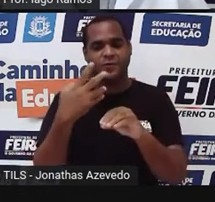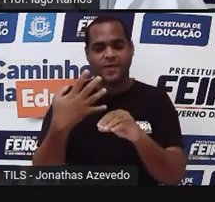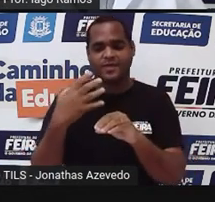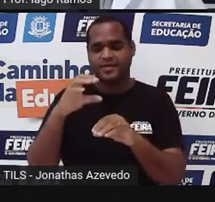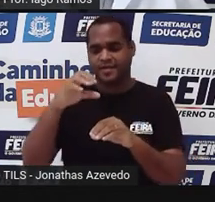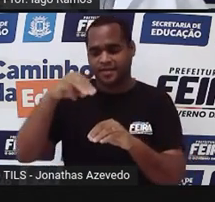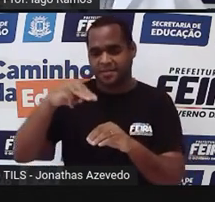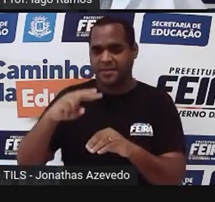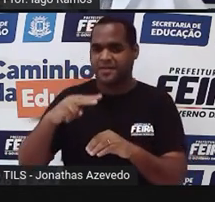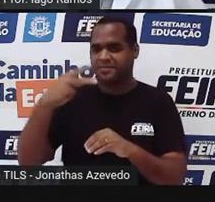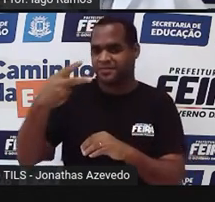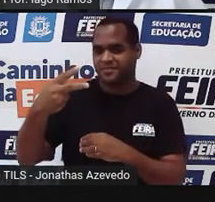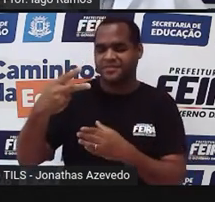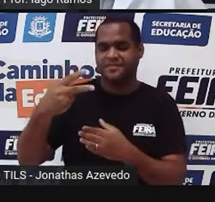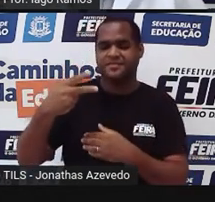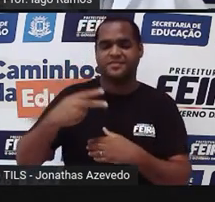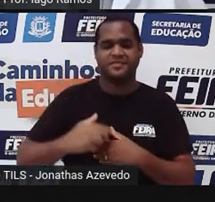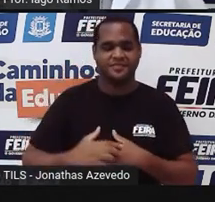24 cm²